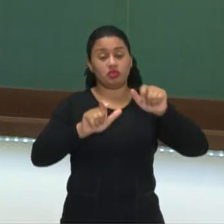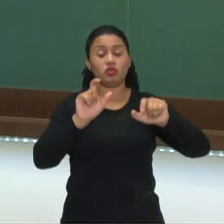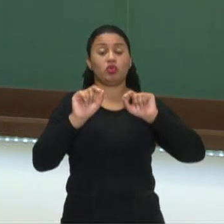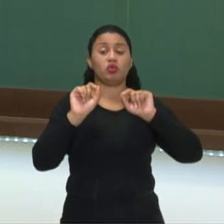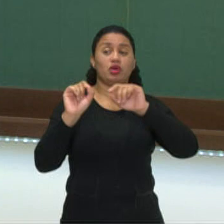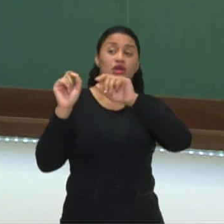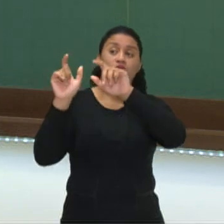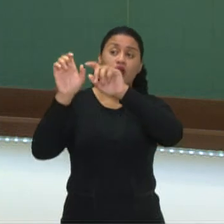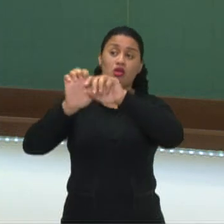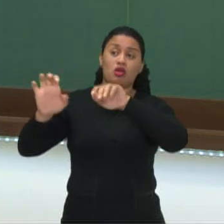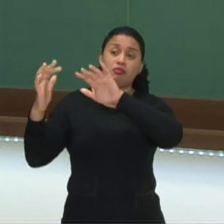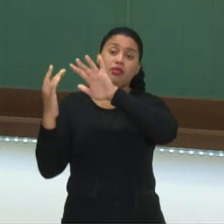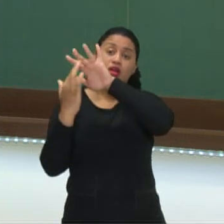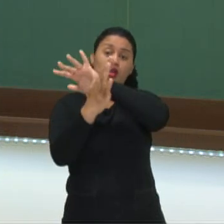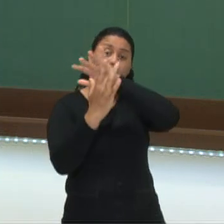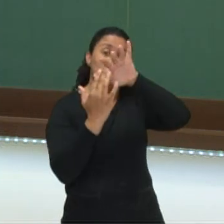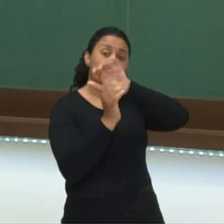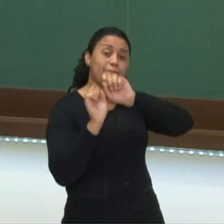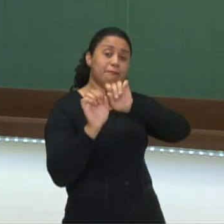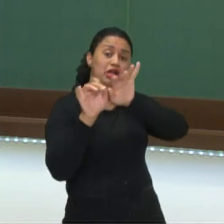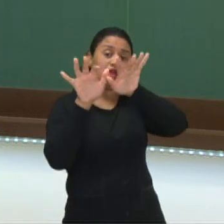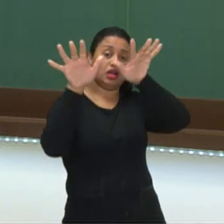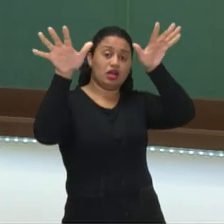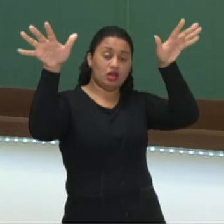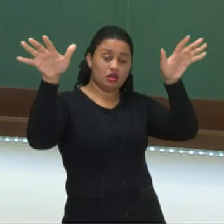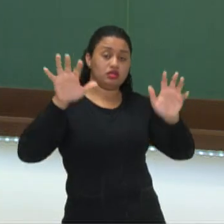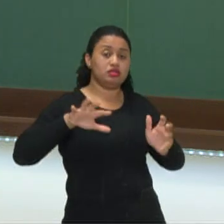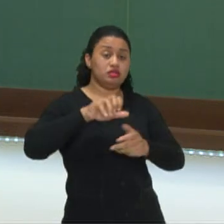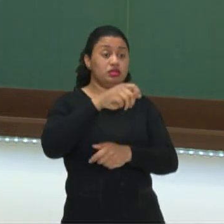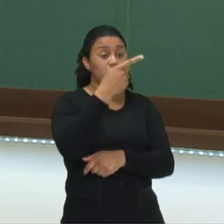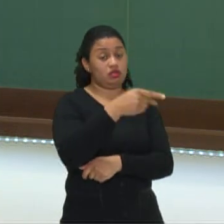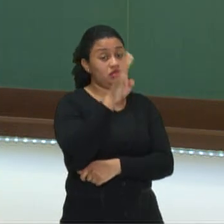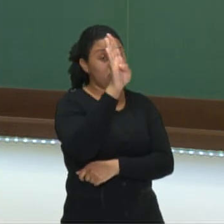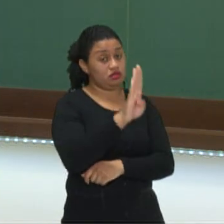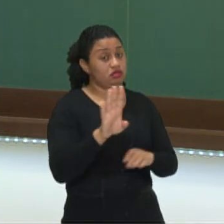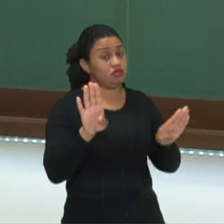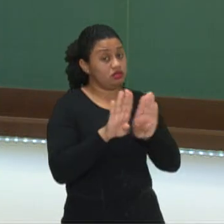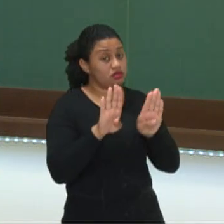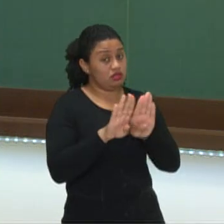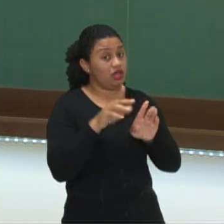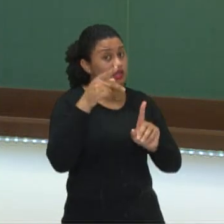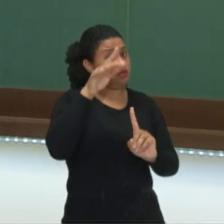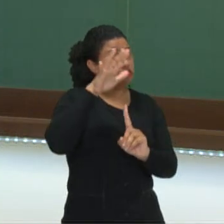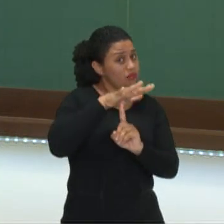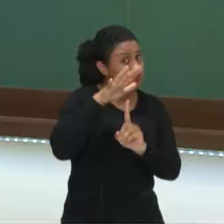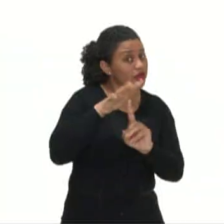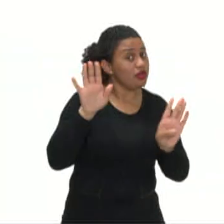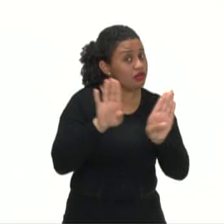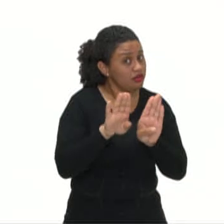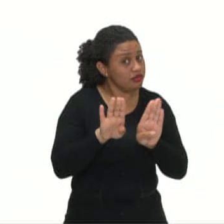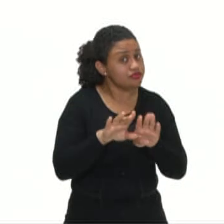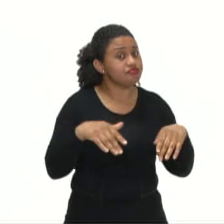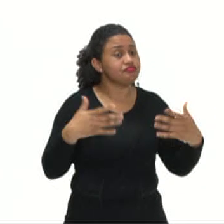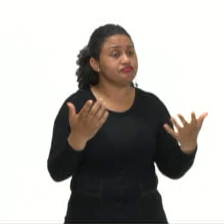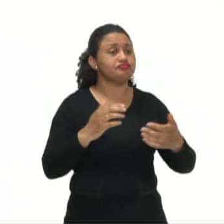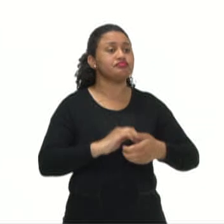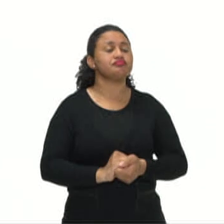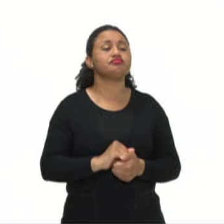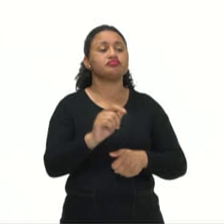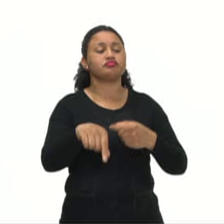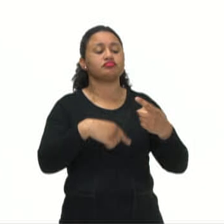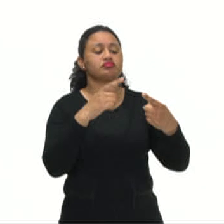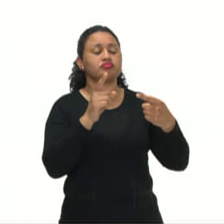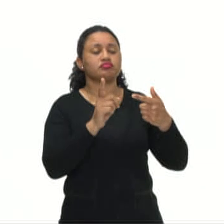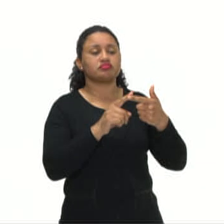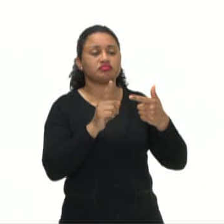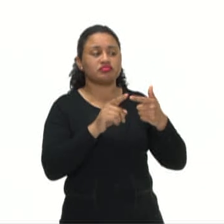da Europa e indo para o resto do mundo, né? Inclusive aqui no Brasil, inclusive no Paraná. Num segundo momento, o